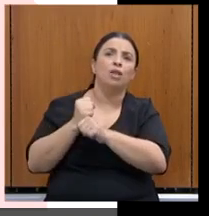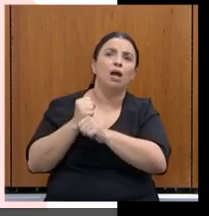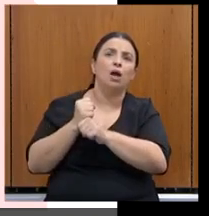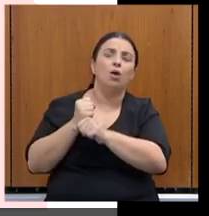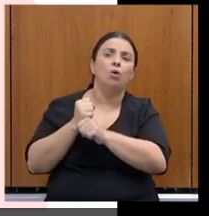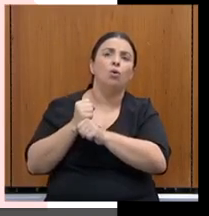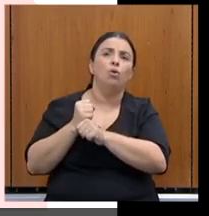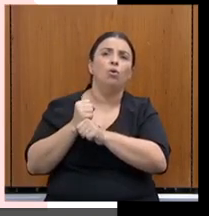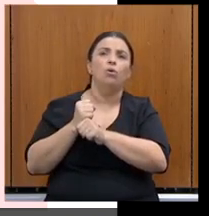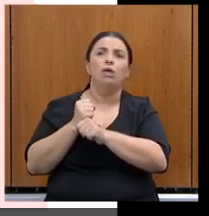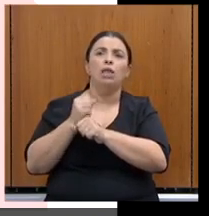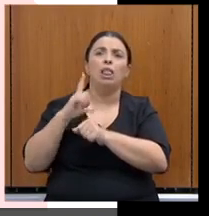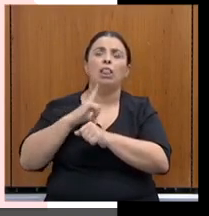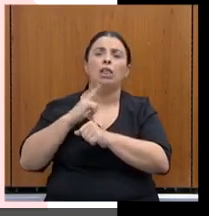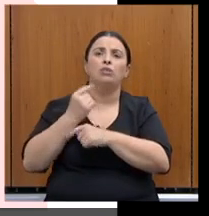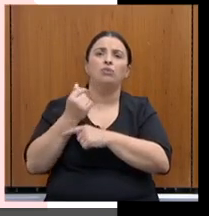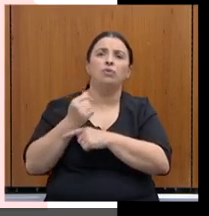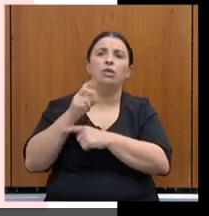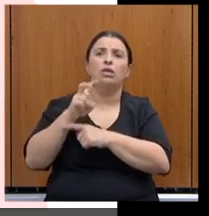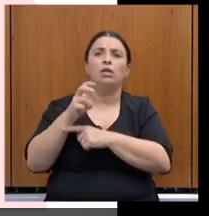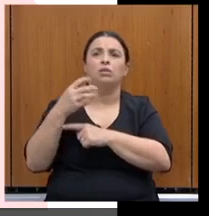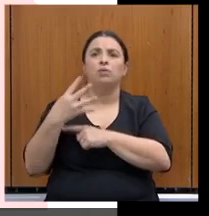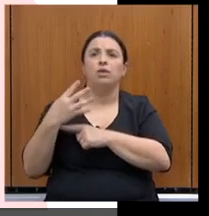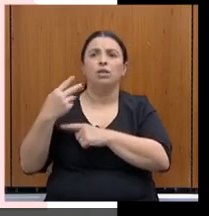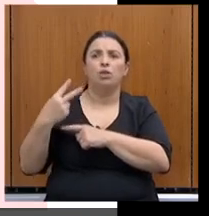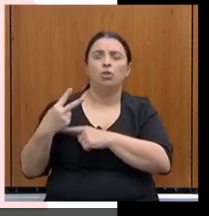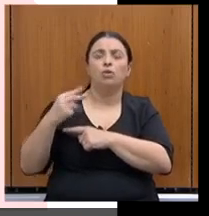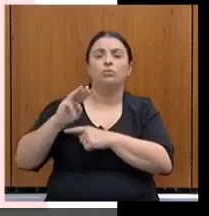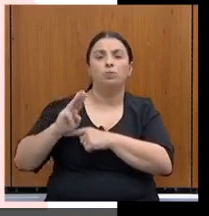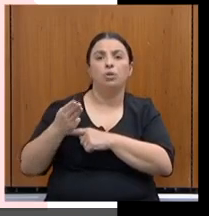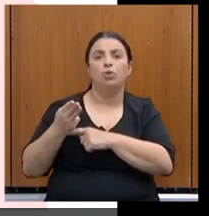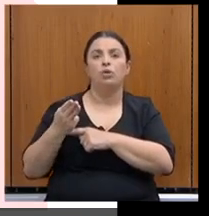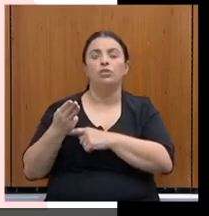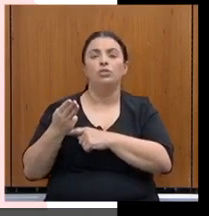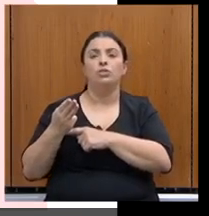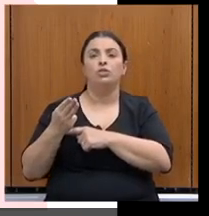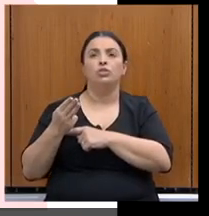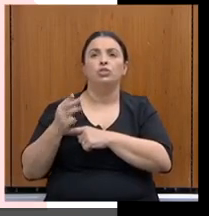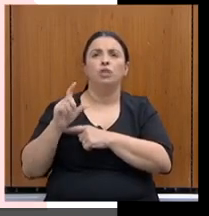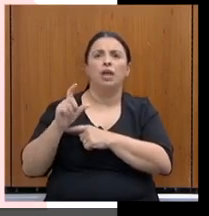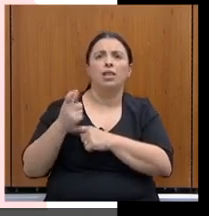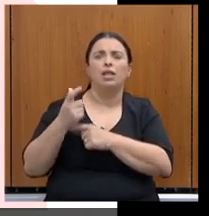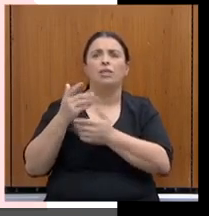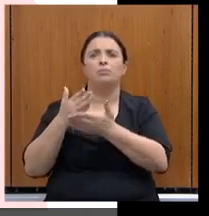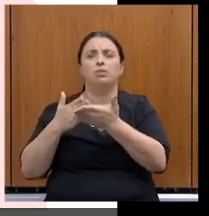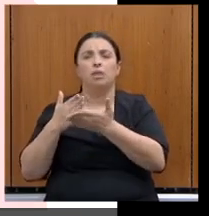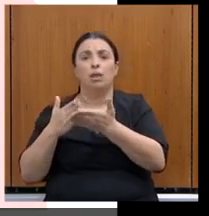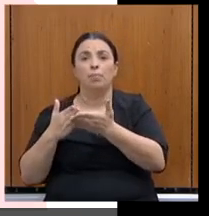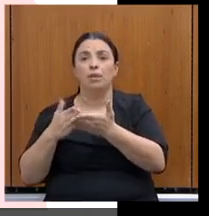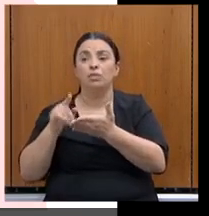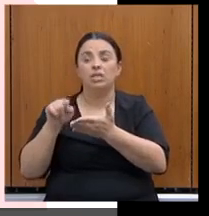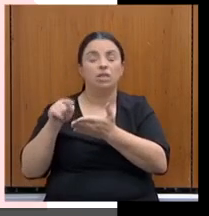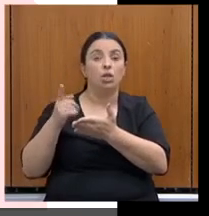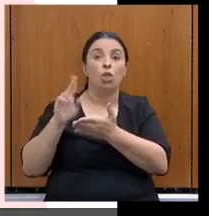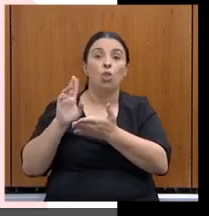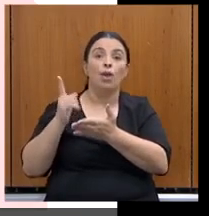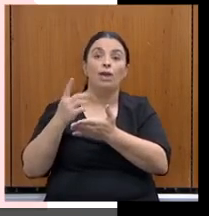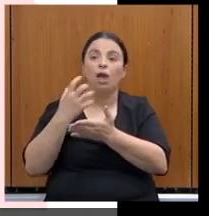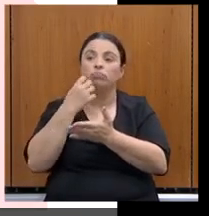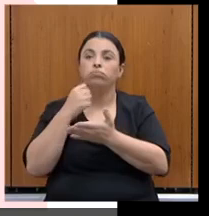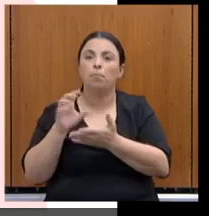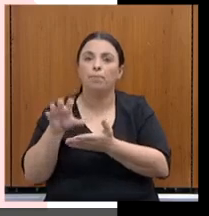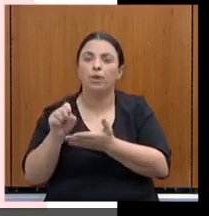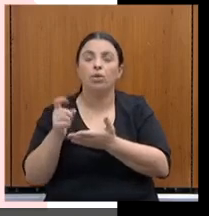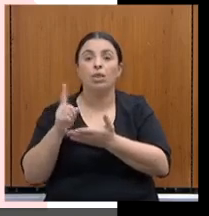então, em termos de valores, 542 milhões de migração de carteiras, parcelamentos, não quer dizer que entrou recurso. Isso, sim, é